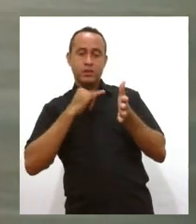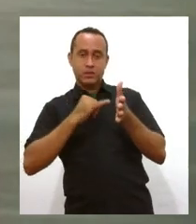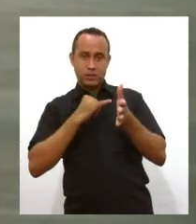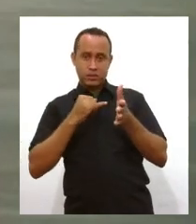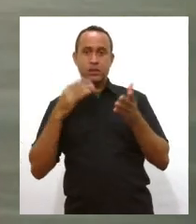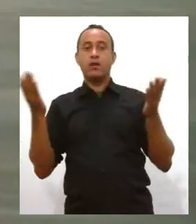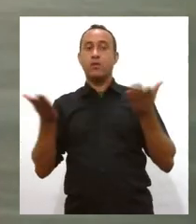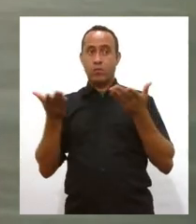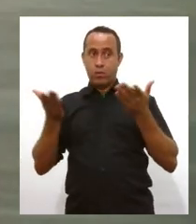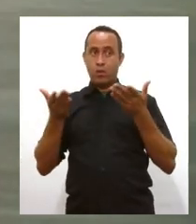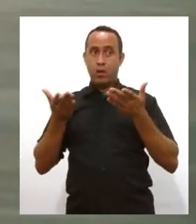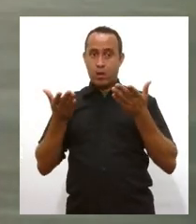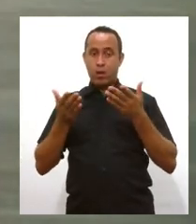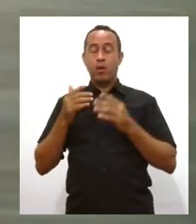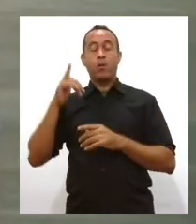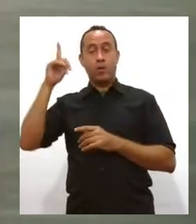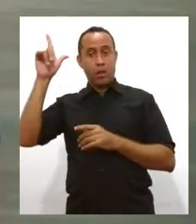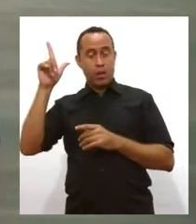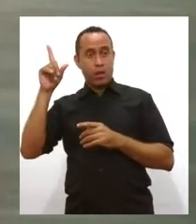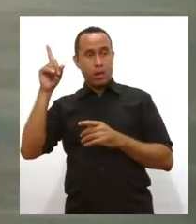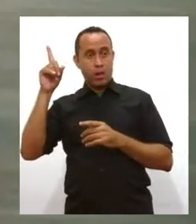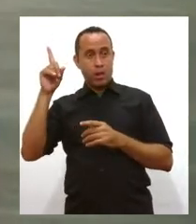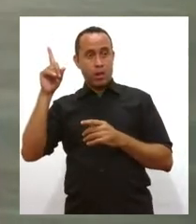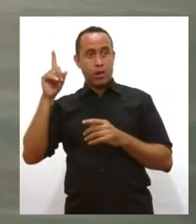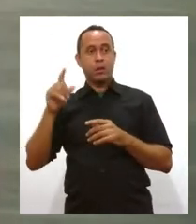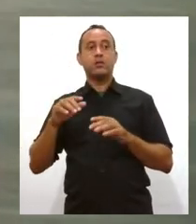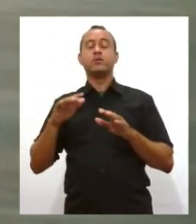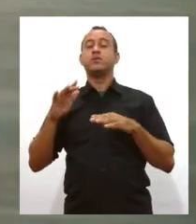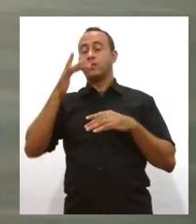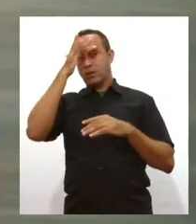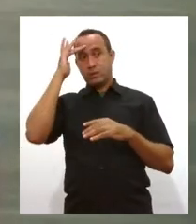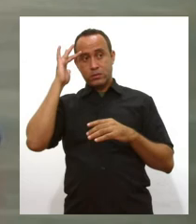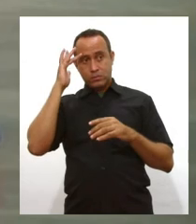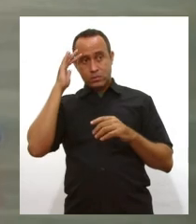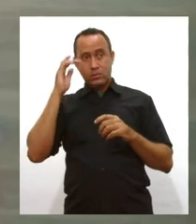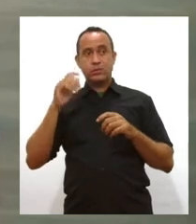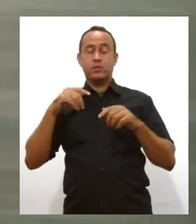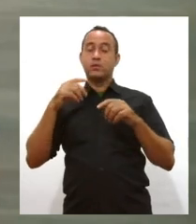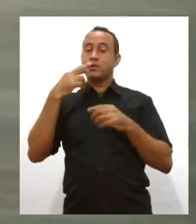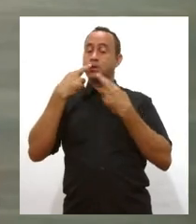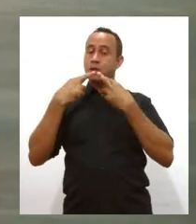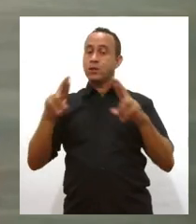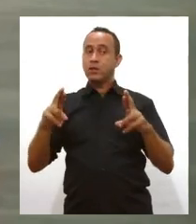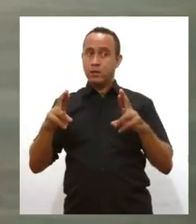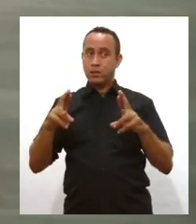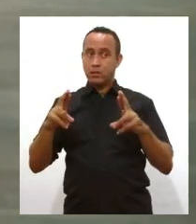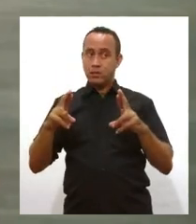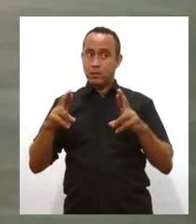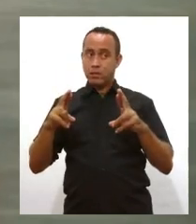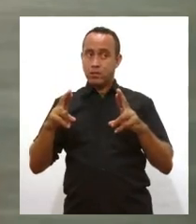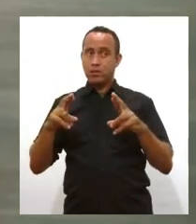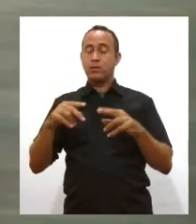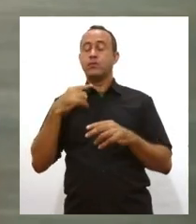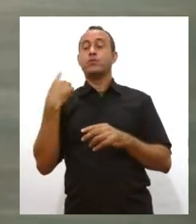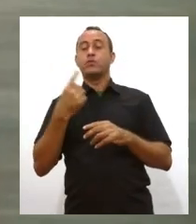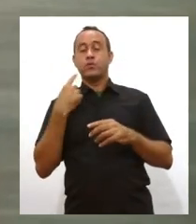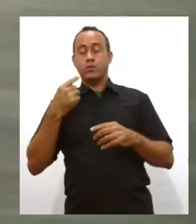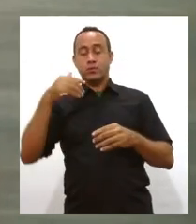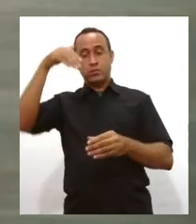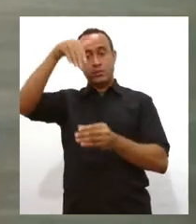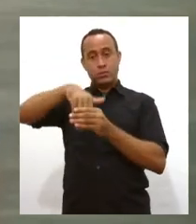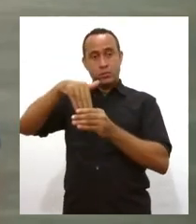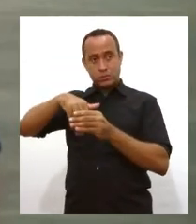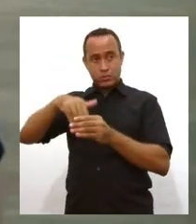Ricardo Olajandowski e a catação do pessoal que contestava a decisão anterior do Tribunal Superior Eleitoral que